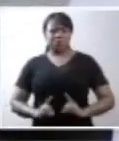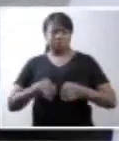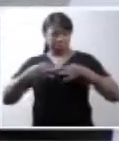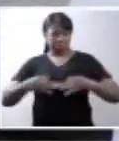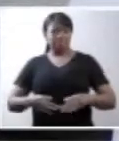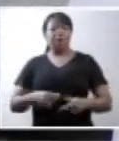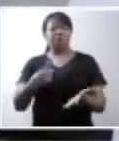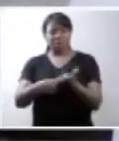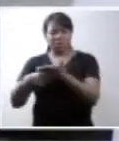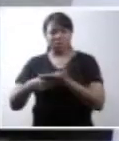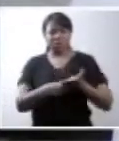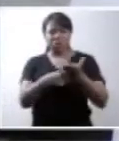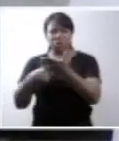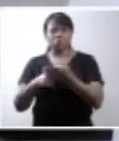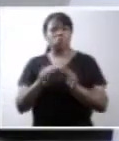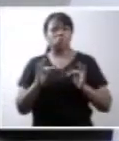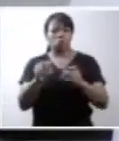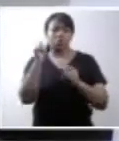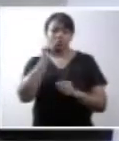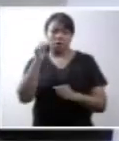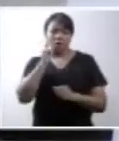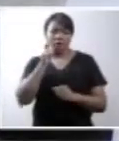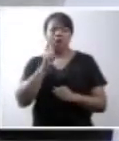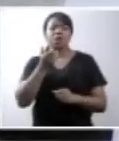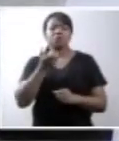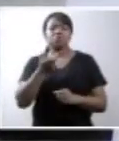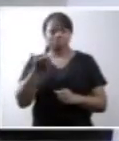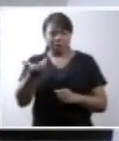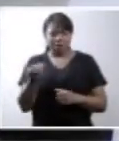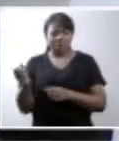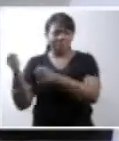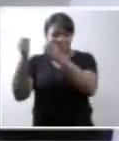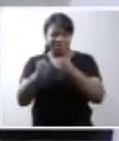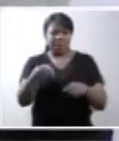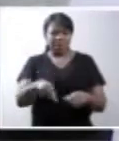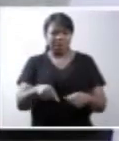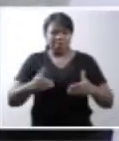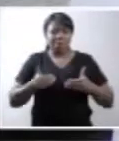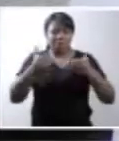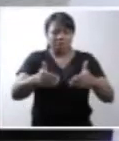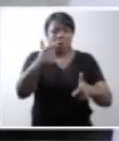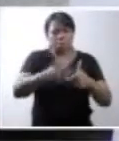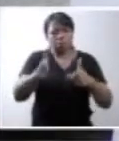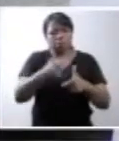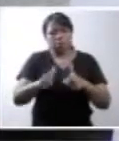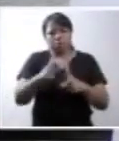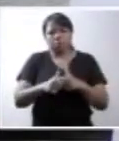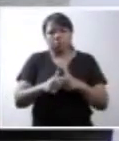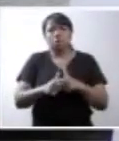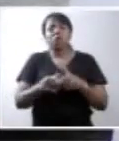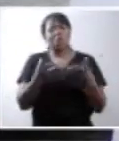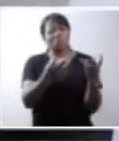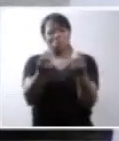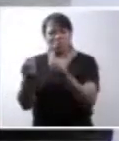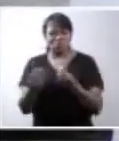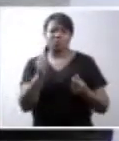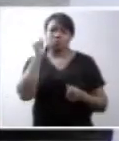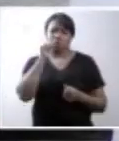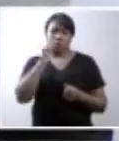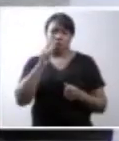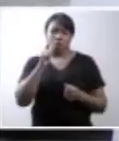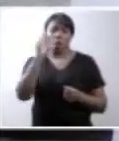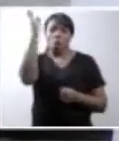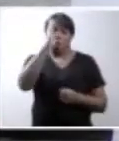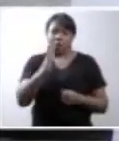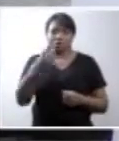de decidir de todas as mulheres que tiverem que vir a enfrentar tal situação. São muitas. O